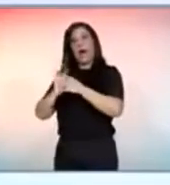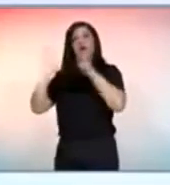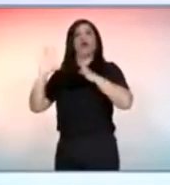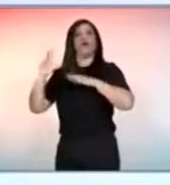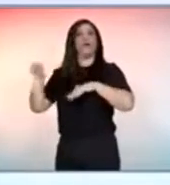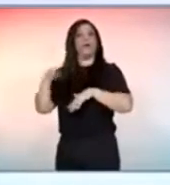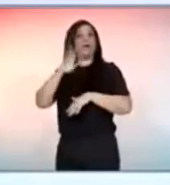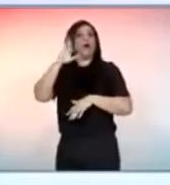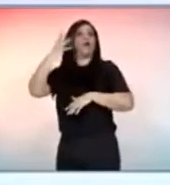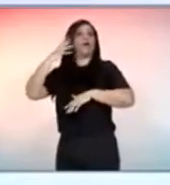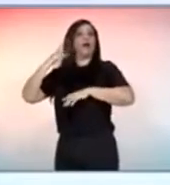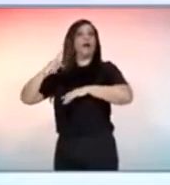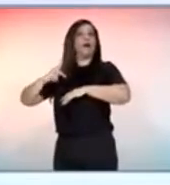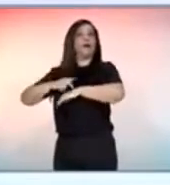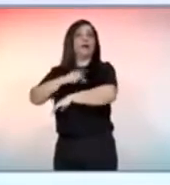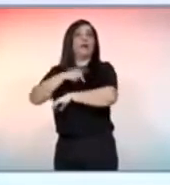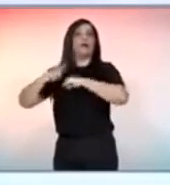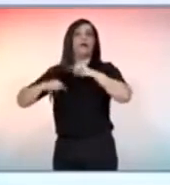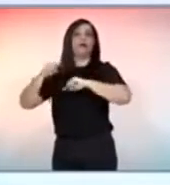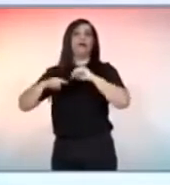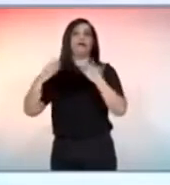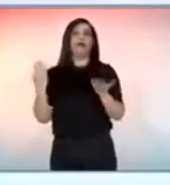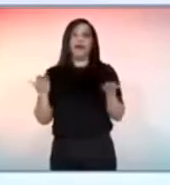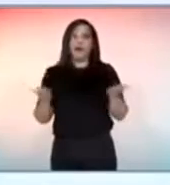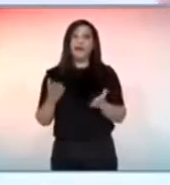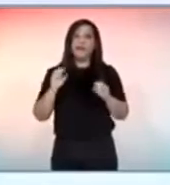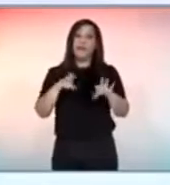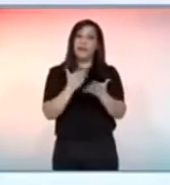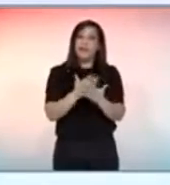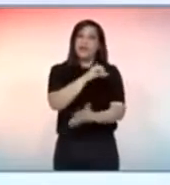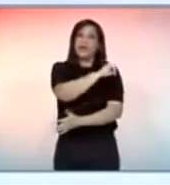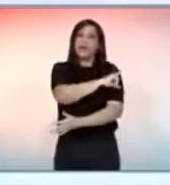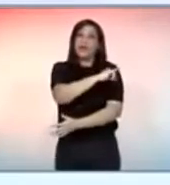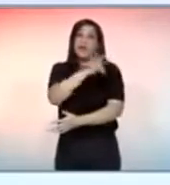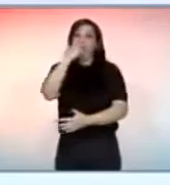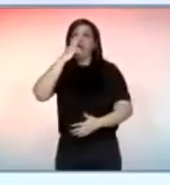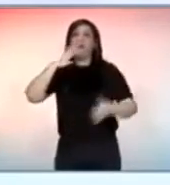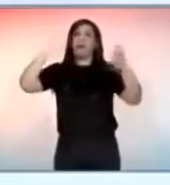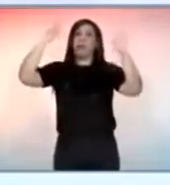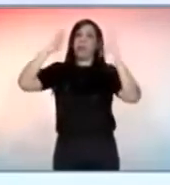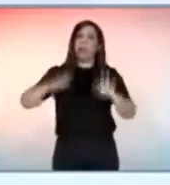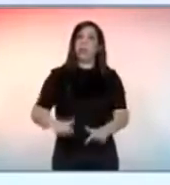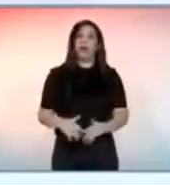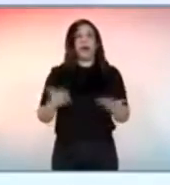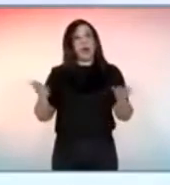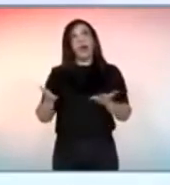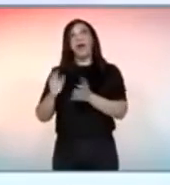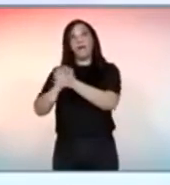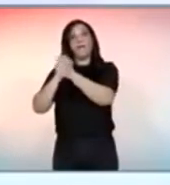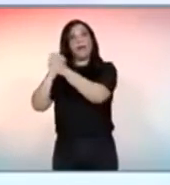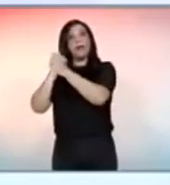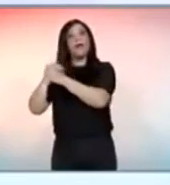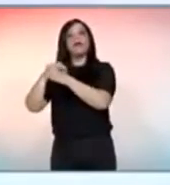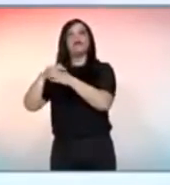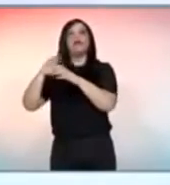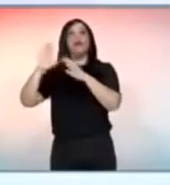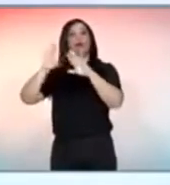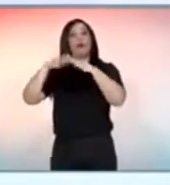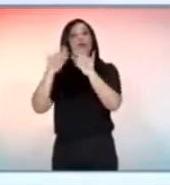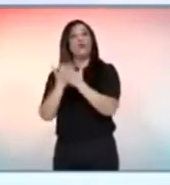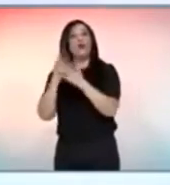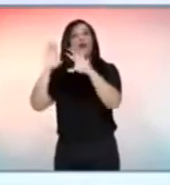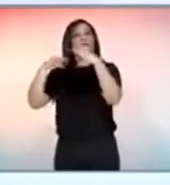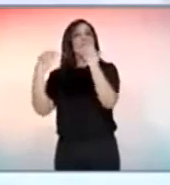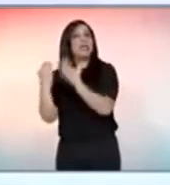índices de 2007. Ou seja, a educação no Rio de Janeiro está retrocedendo. E aí eu quero aproveitar para dar os parabéns à escola Fredenreich, que fica no Maracanã, que teve a melhor